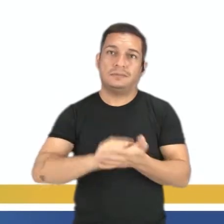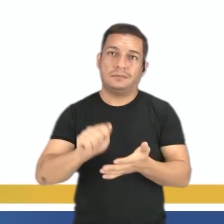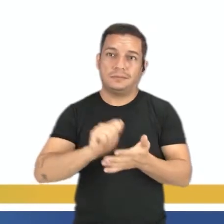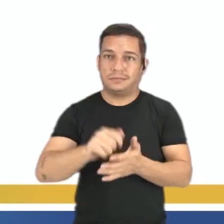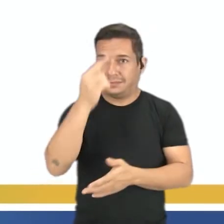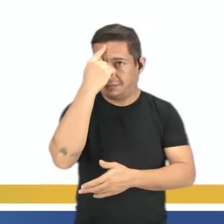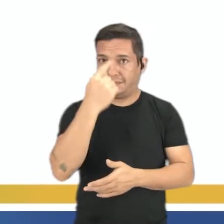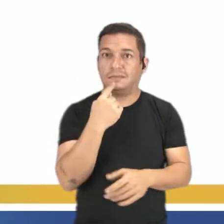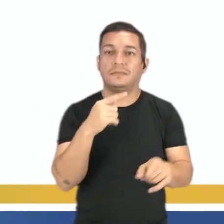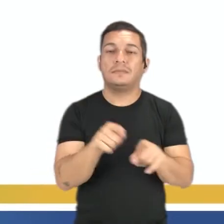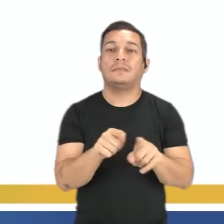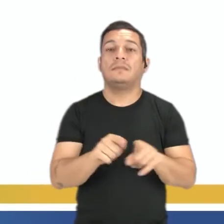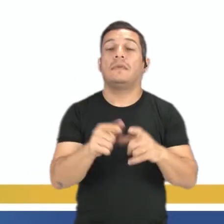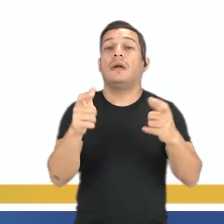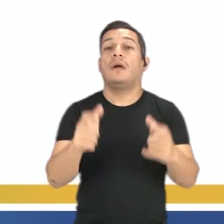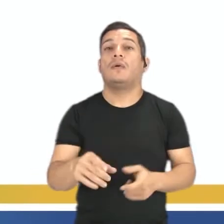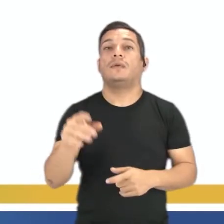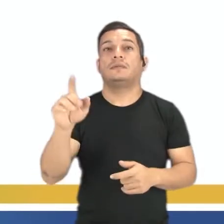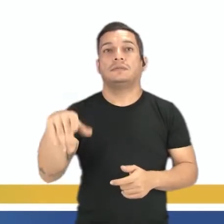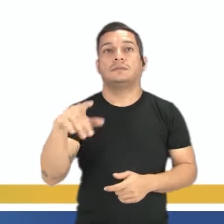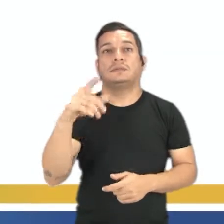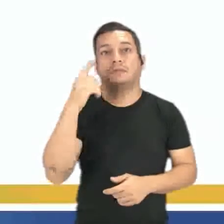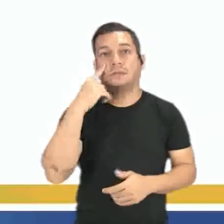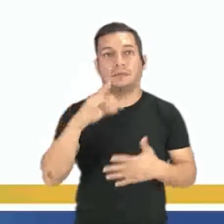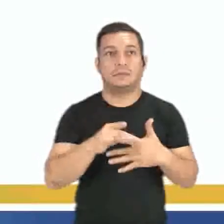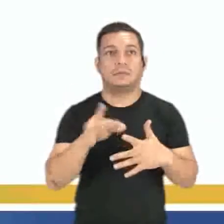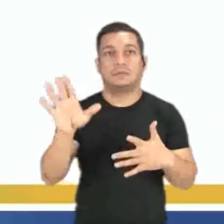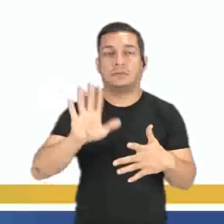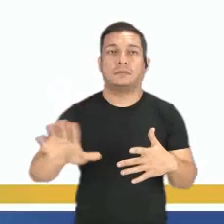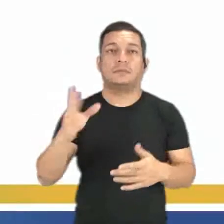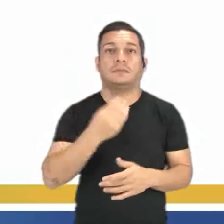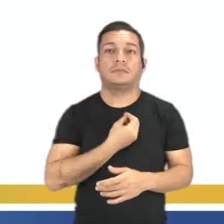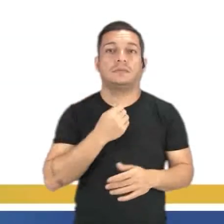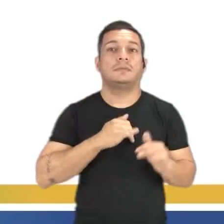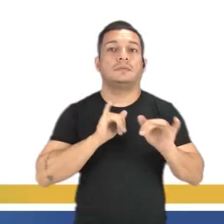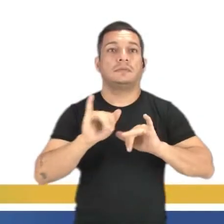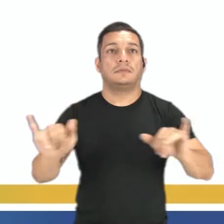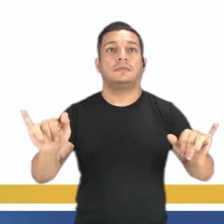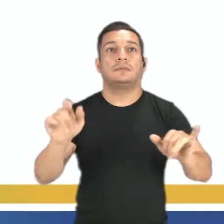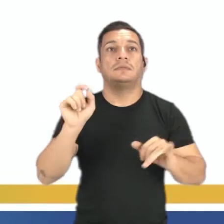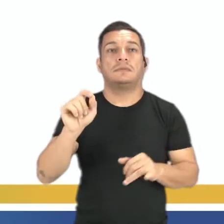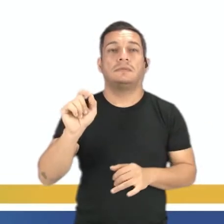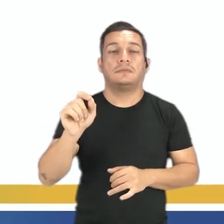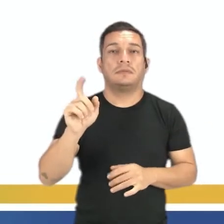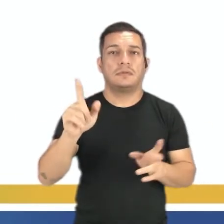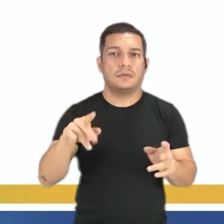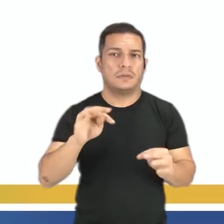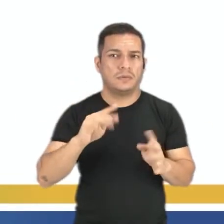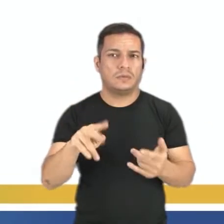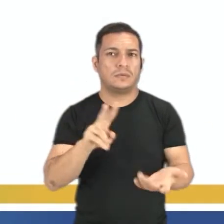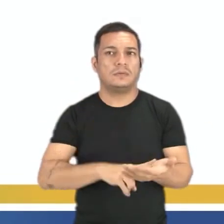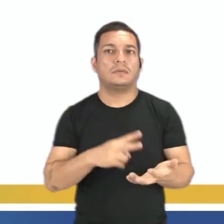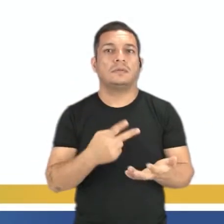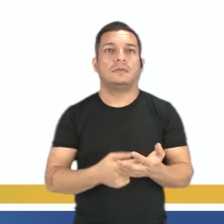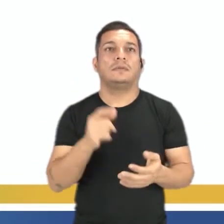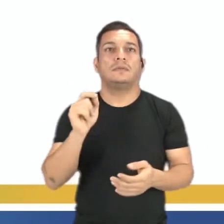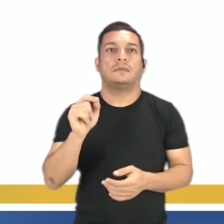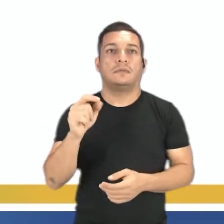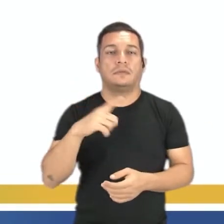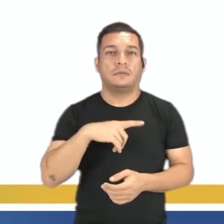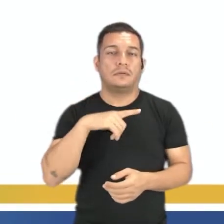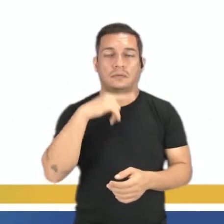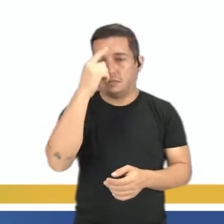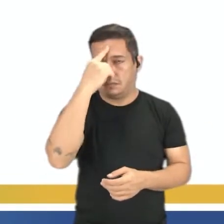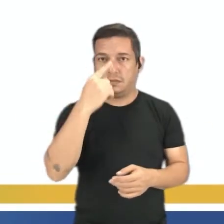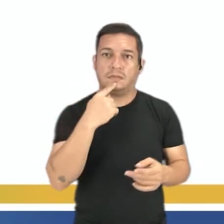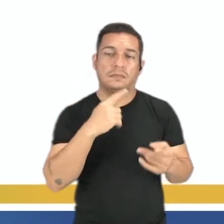imagens. E onde está a semiótica presente nesse anúncio? Olha só, a semiótica é toda a interpretação que você está vendo, né,